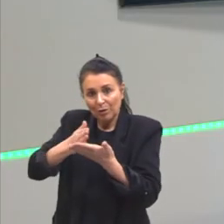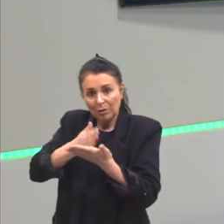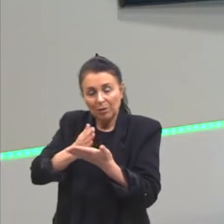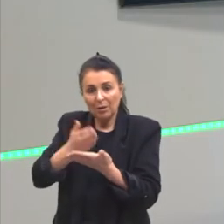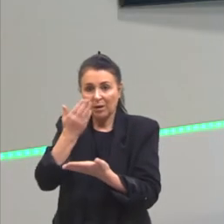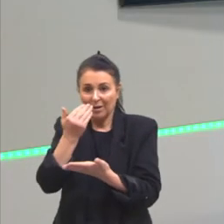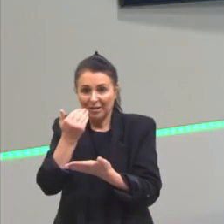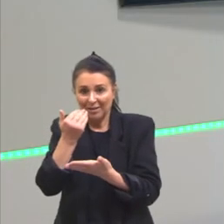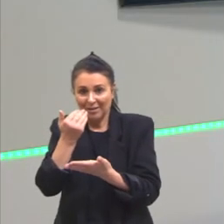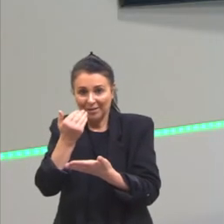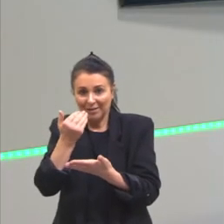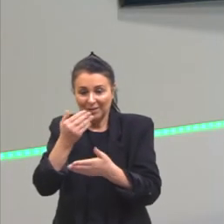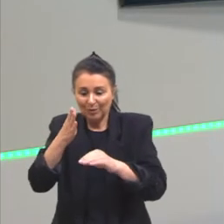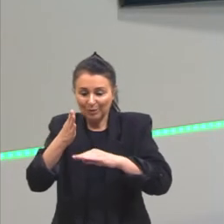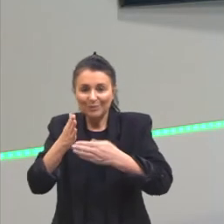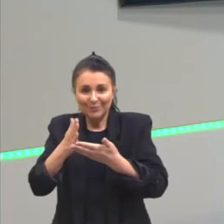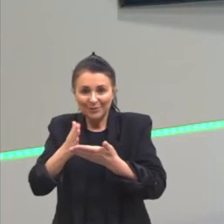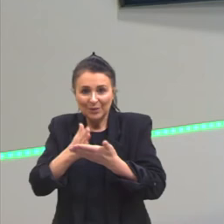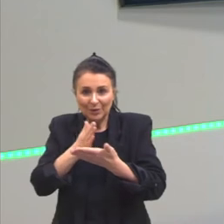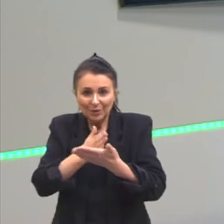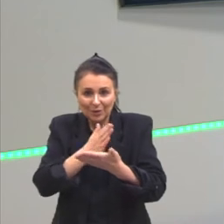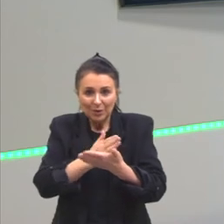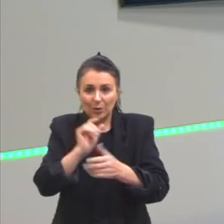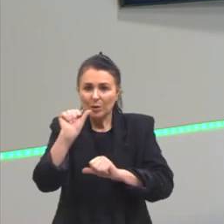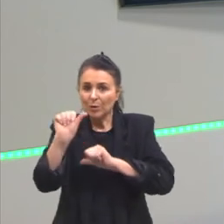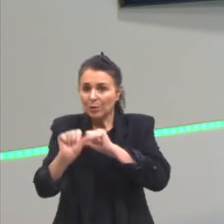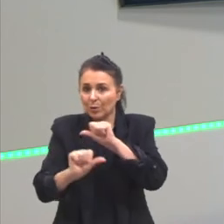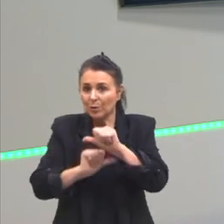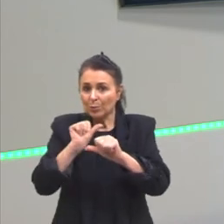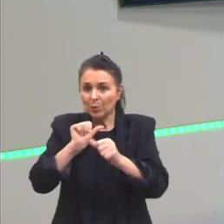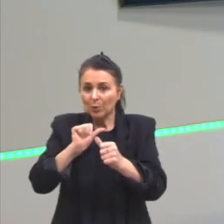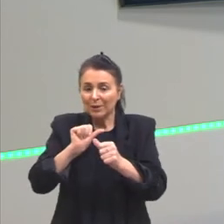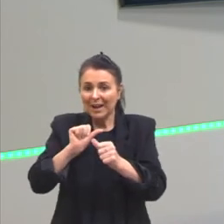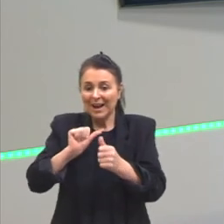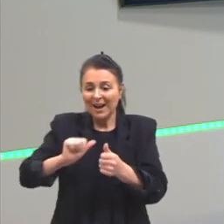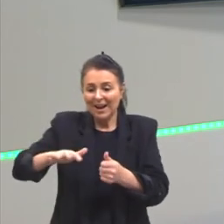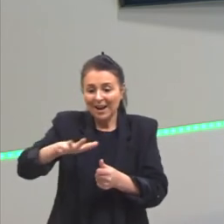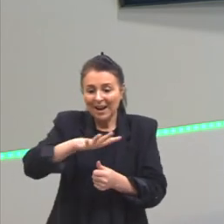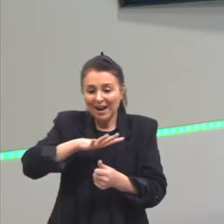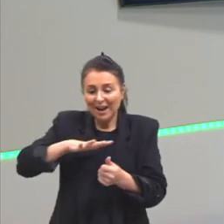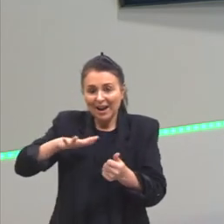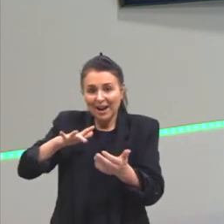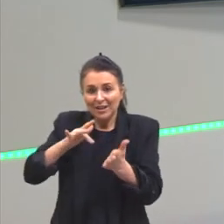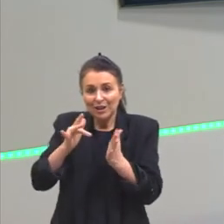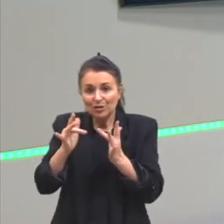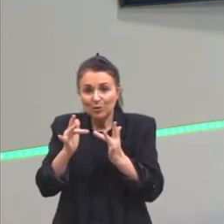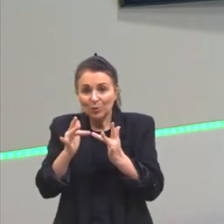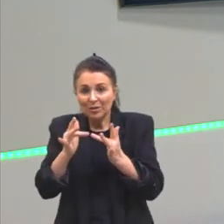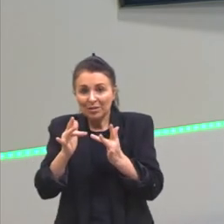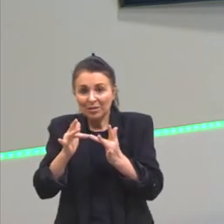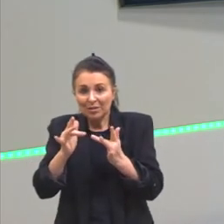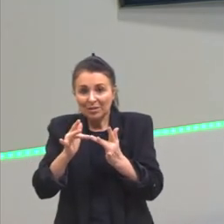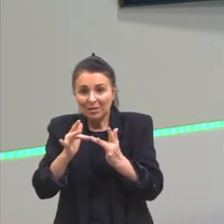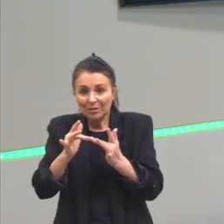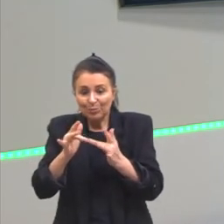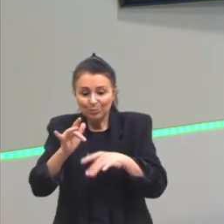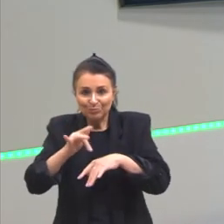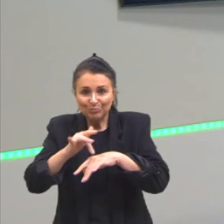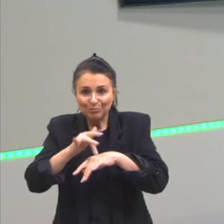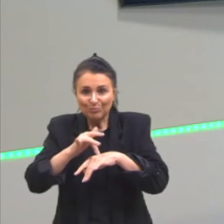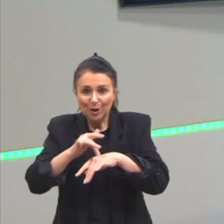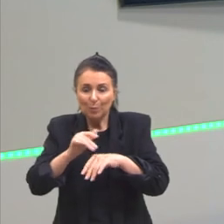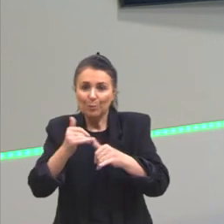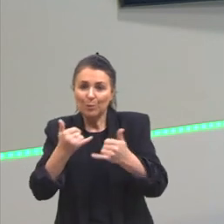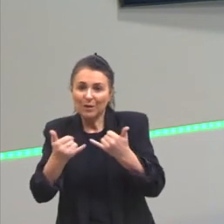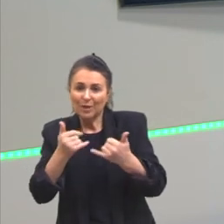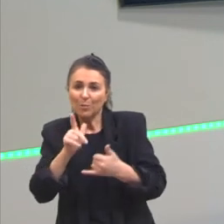exemplo. Se eu estou cortando os alimentos, o que muda é a área de contato que vai estar com a água de